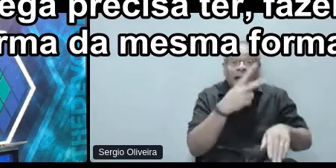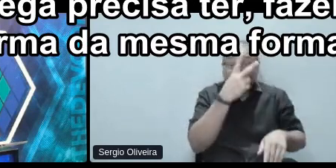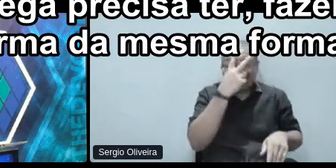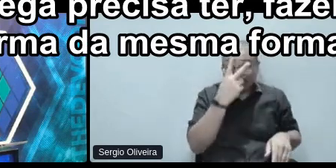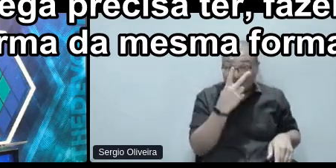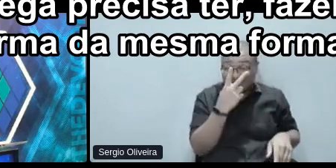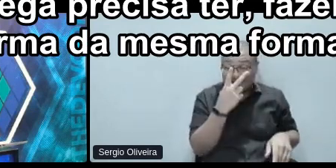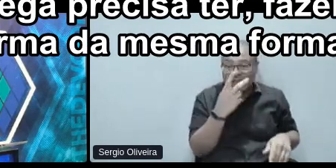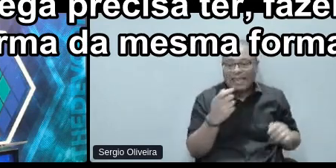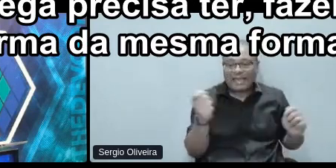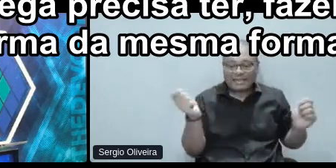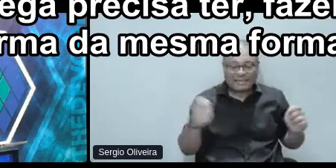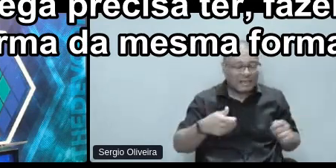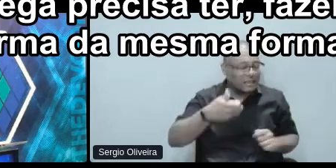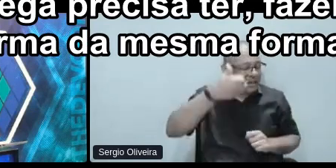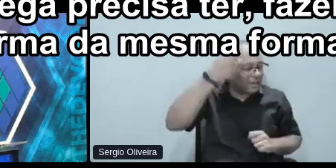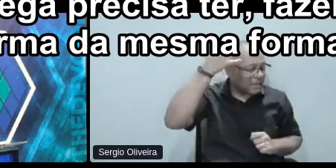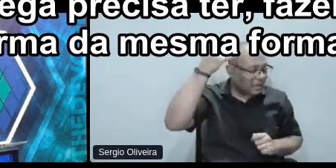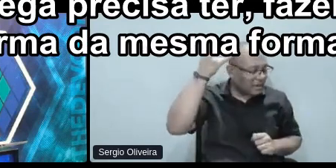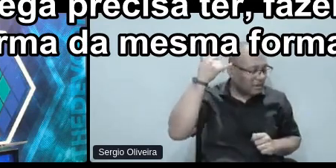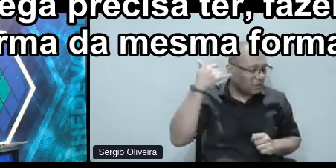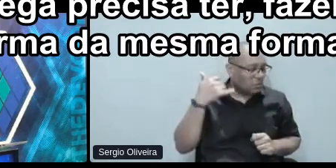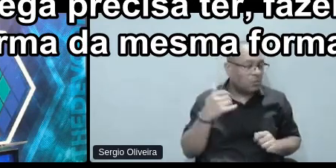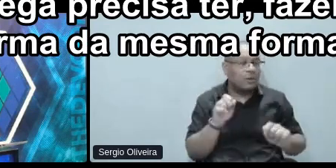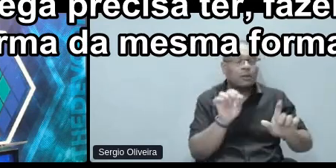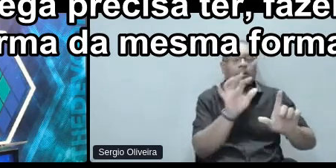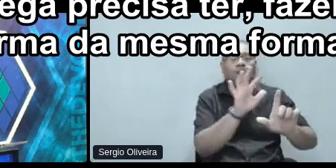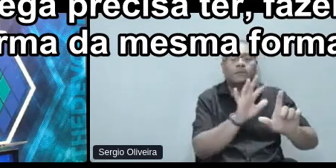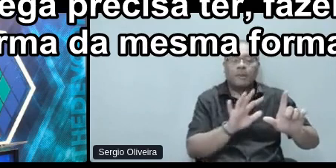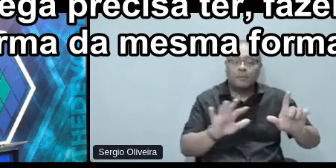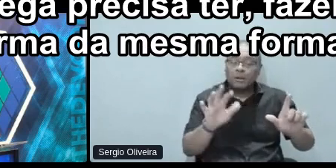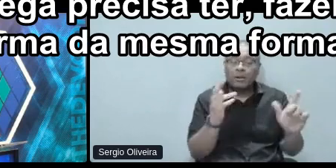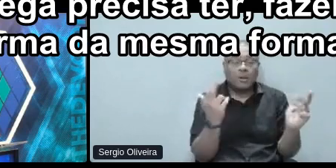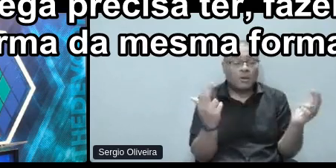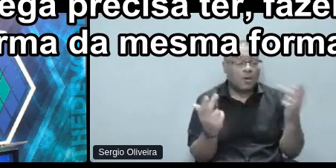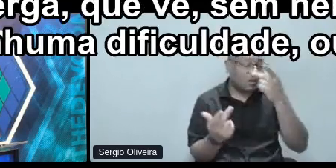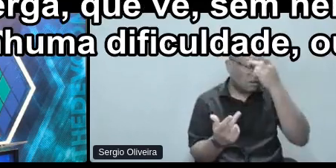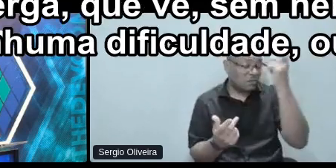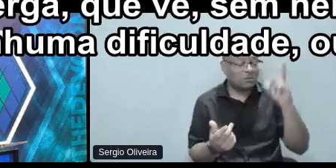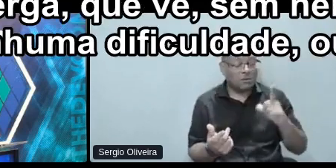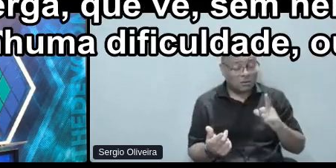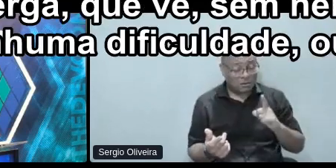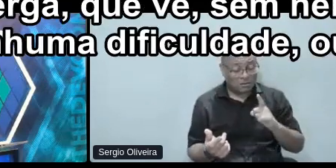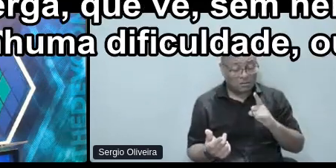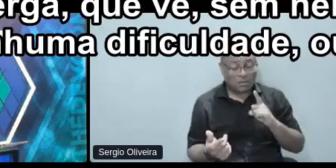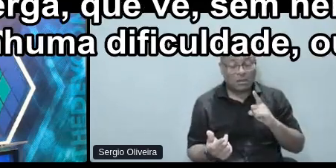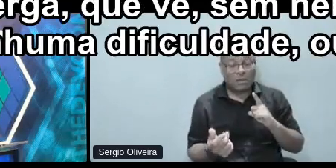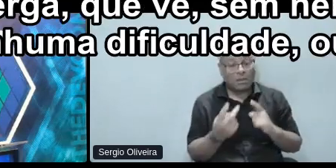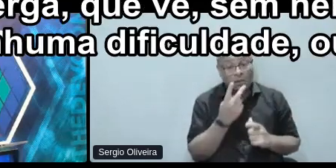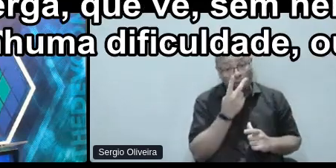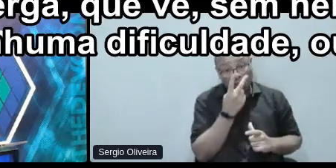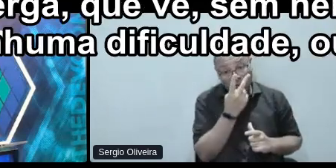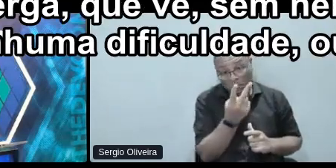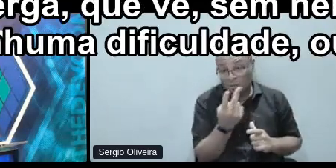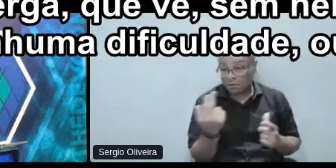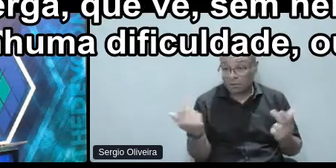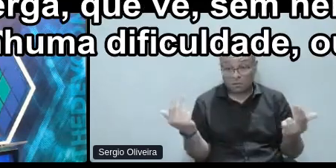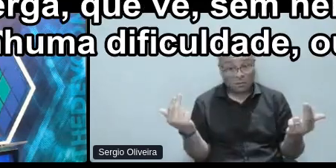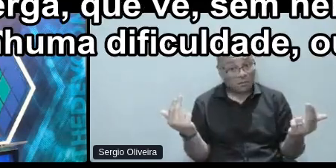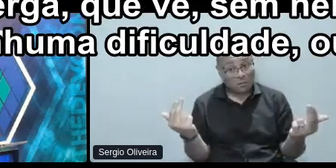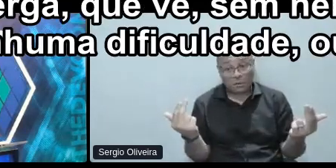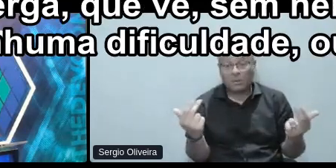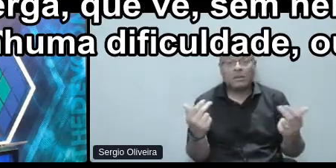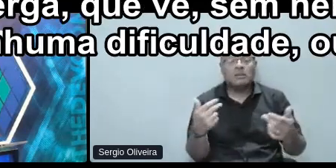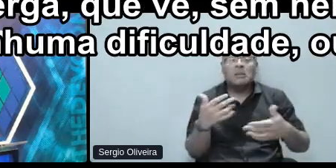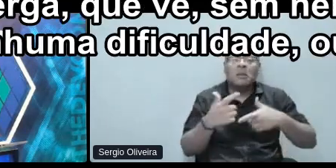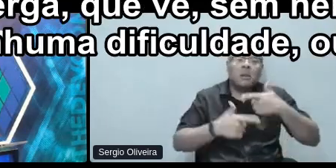fazer a leitura da sua plataforma da mesma forma que a pessoa que enxerga, que vê, sem nenhum